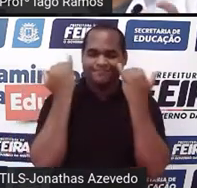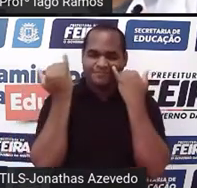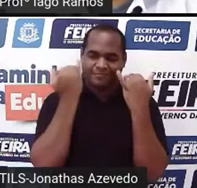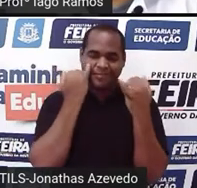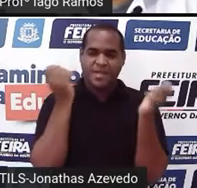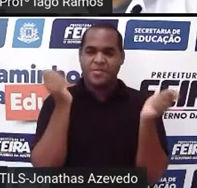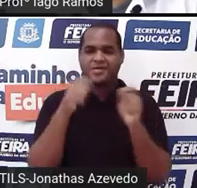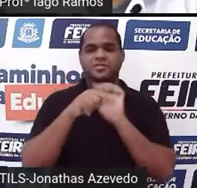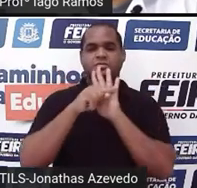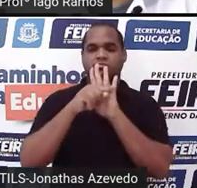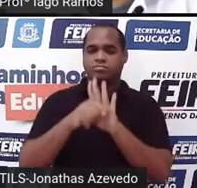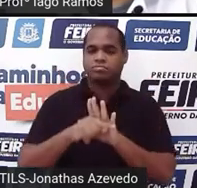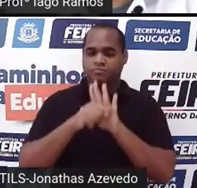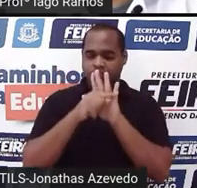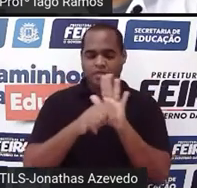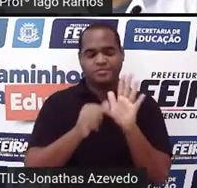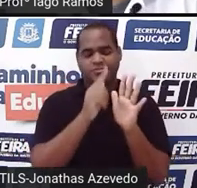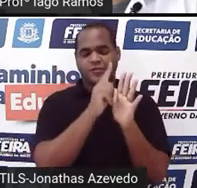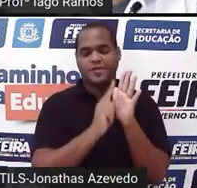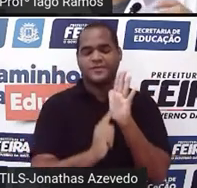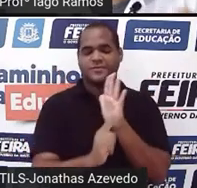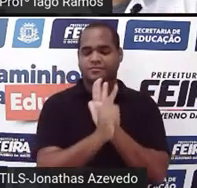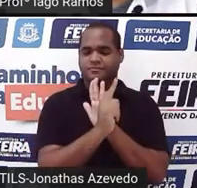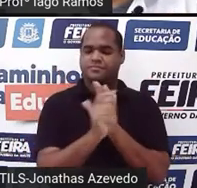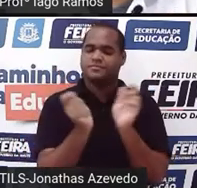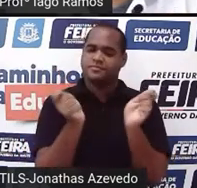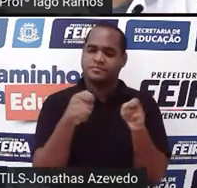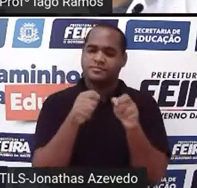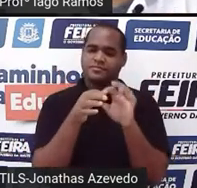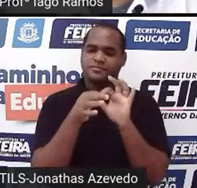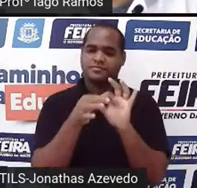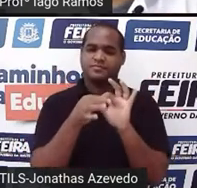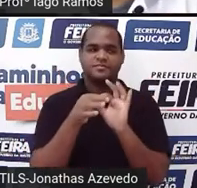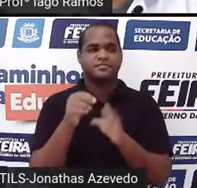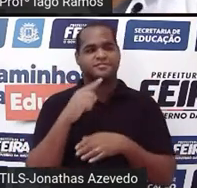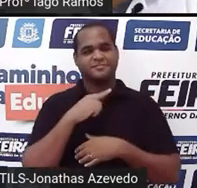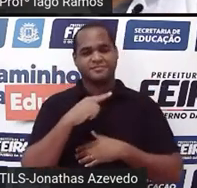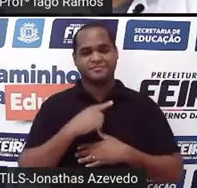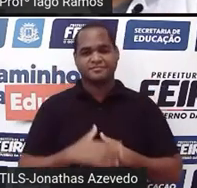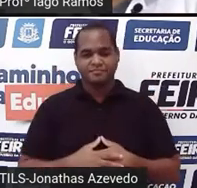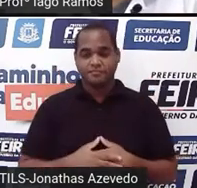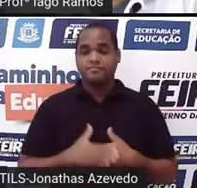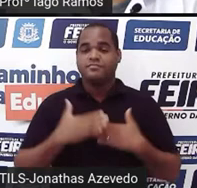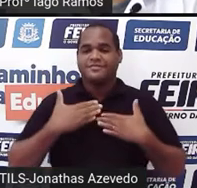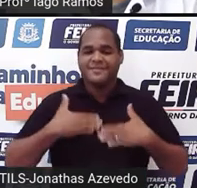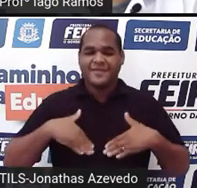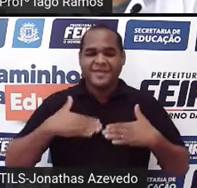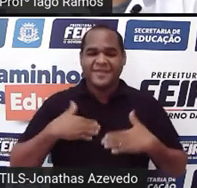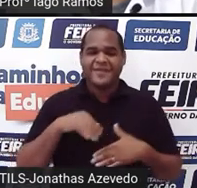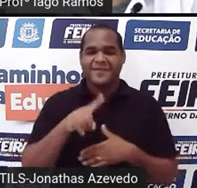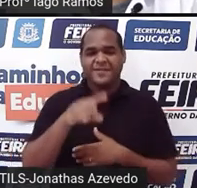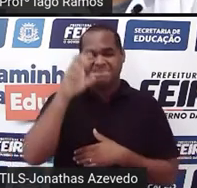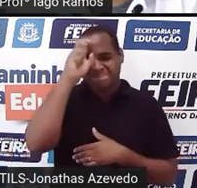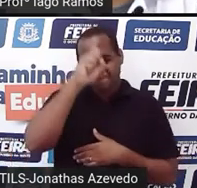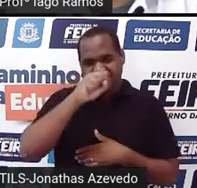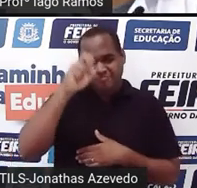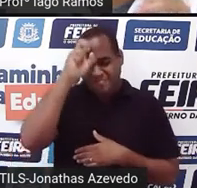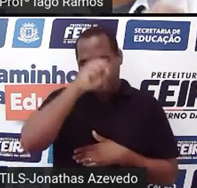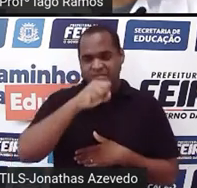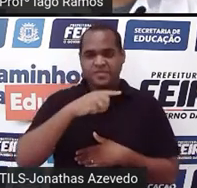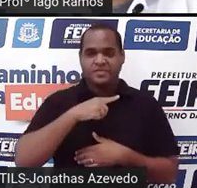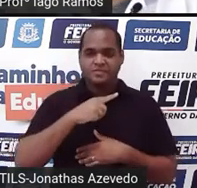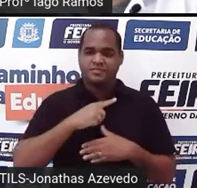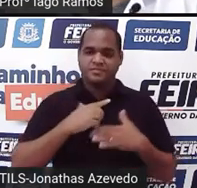leituras de gráficos. Mas calma, né? Que a gente vai aprender isso aqui direitinho,